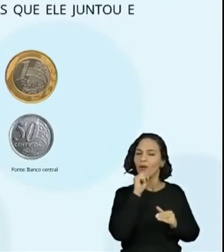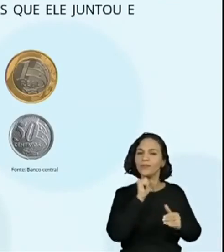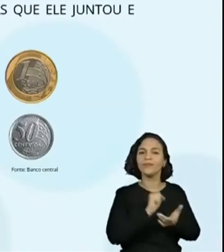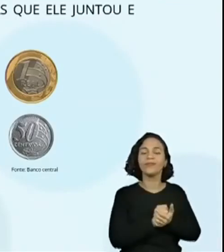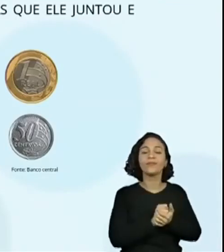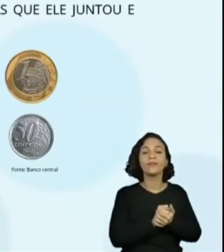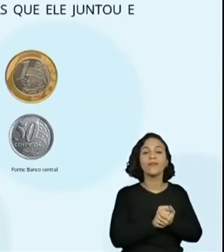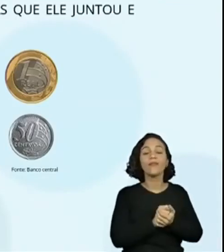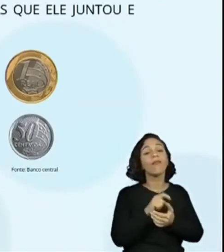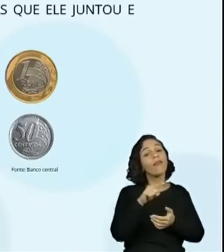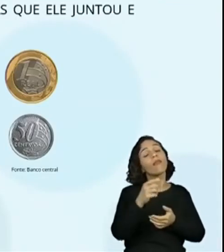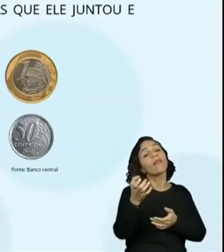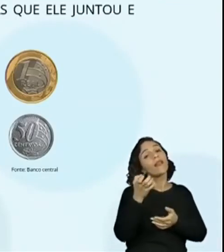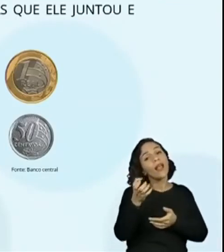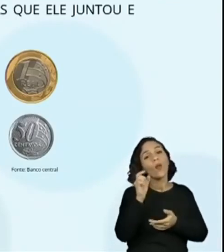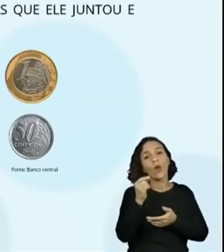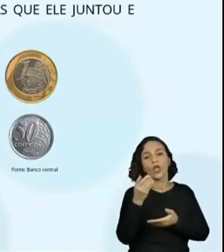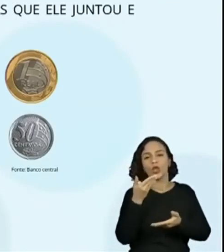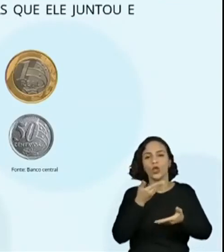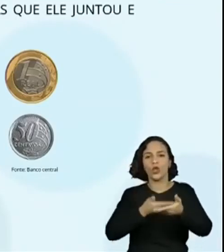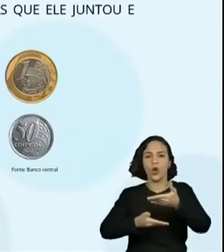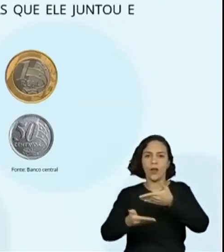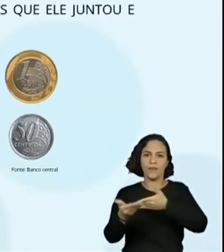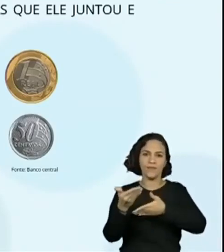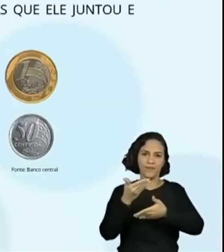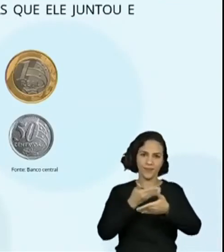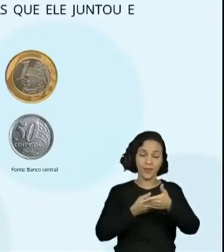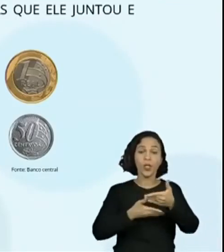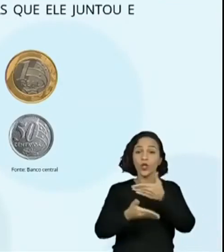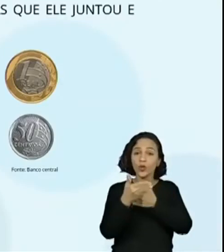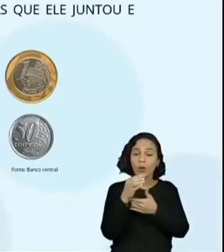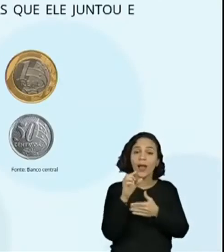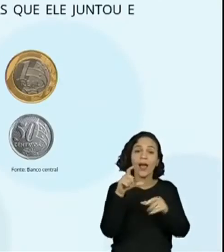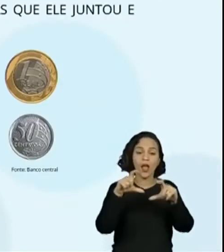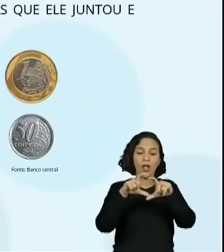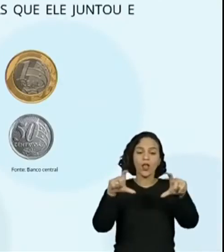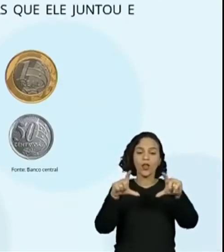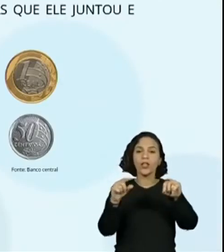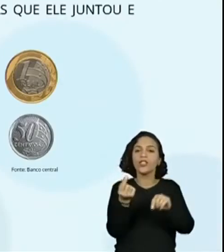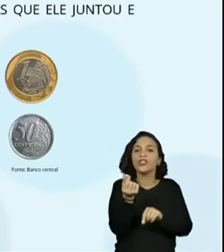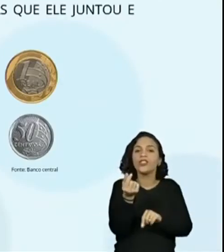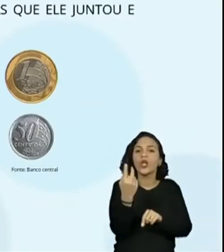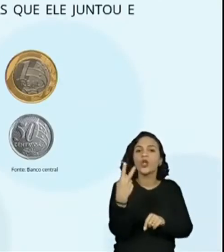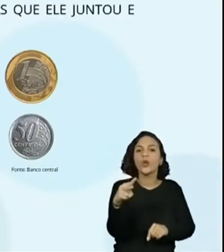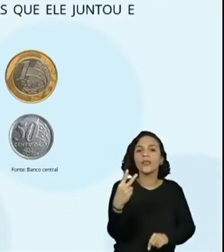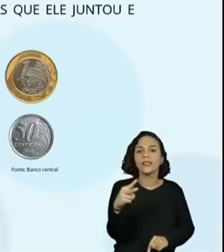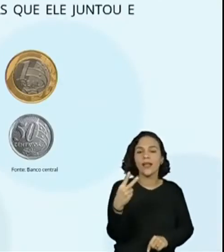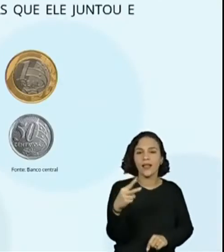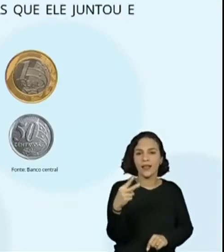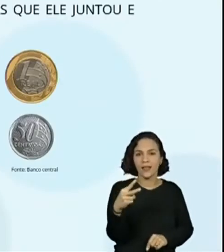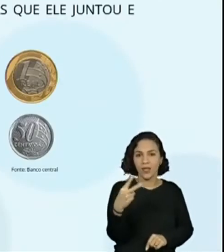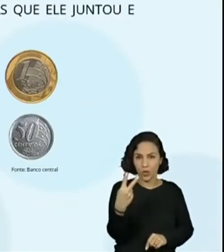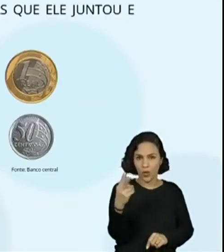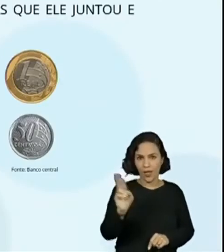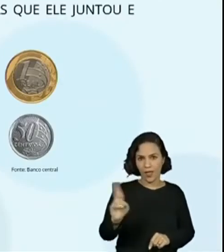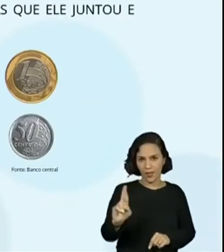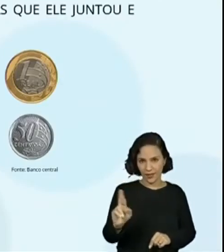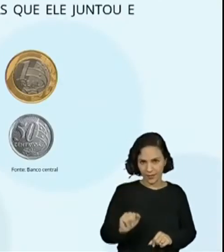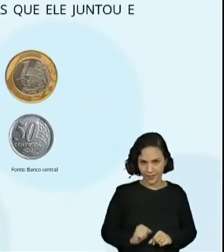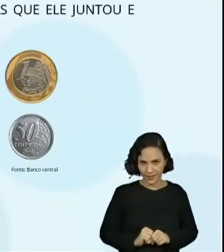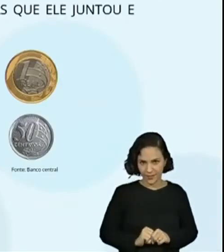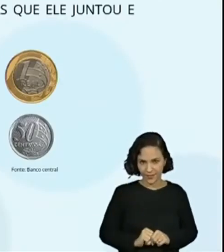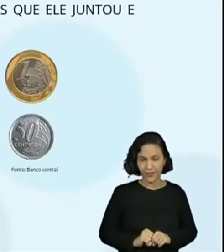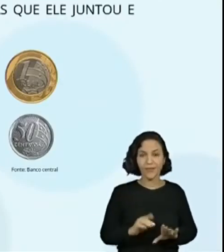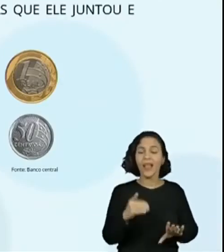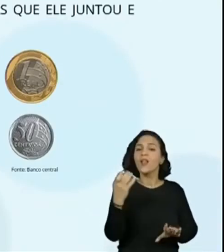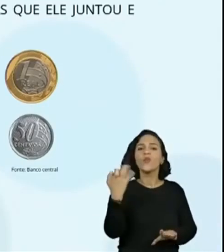trocá-las por cédulas de dois reais. Ele não quer mais ficar com moedas, ele quer notas,